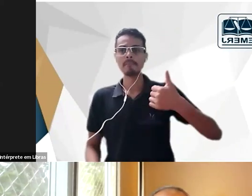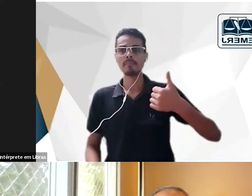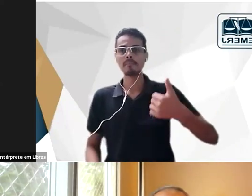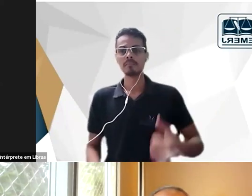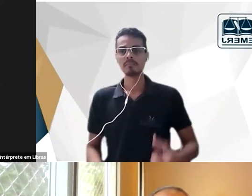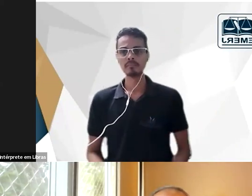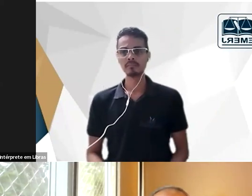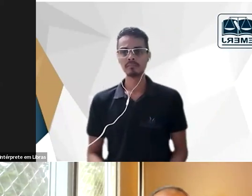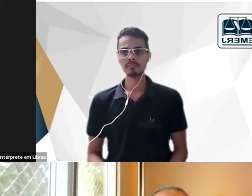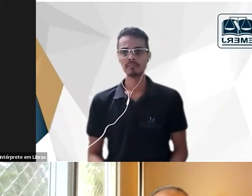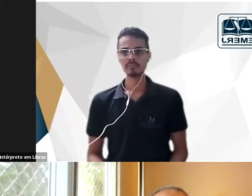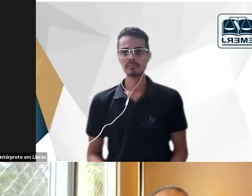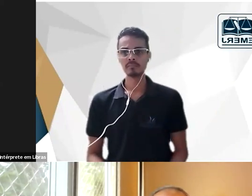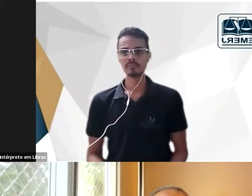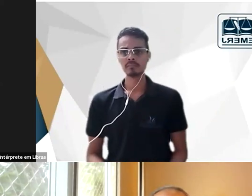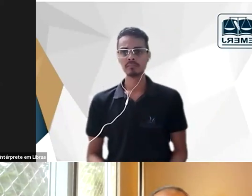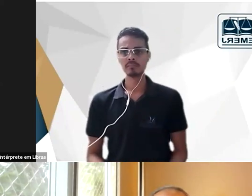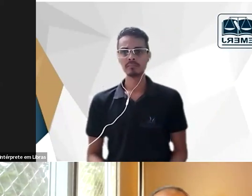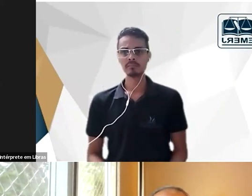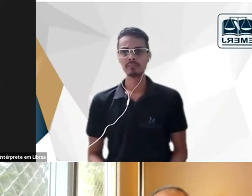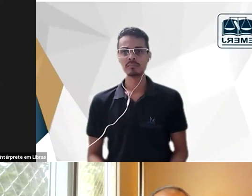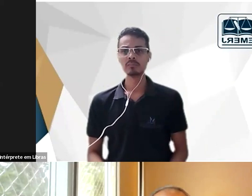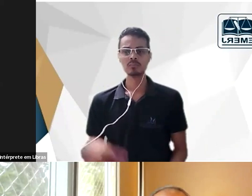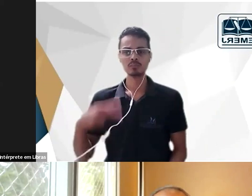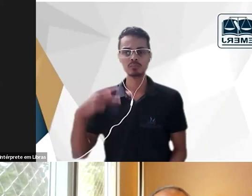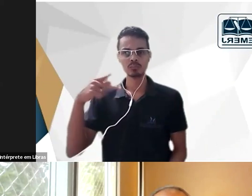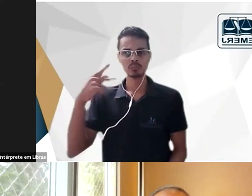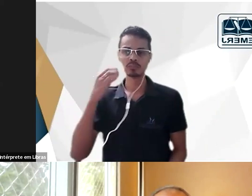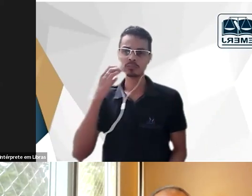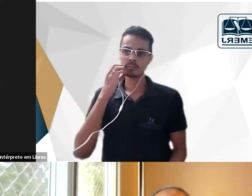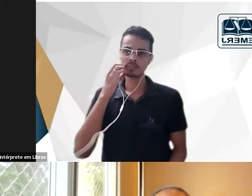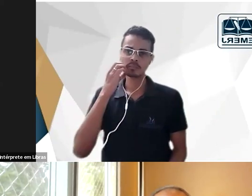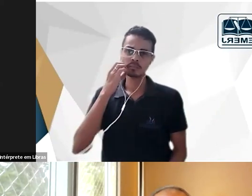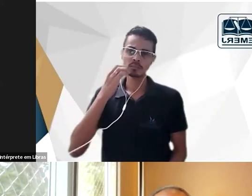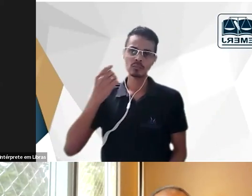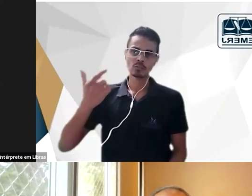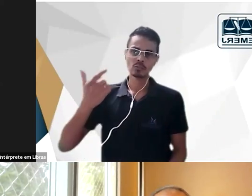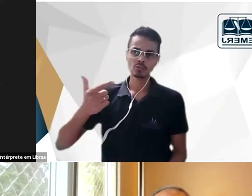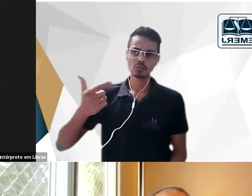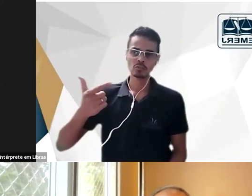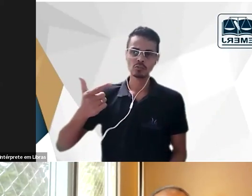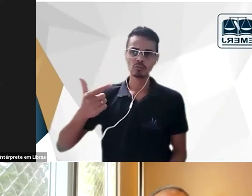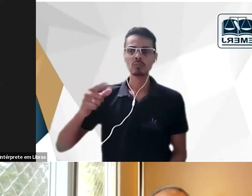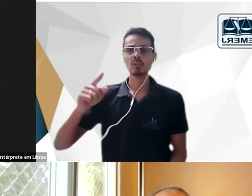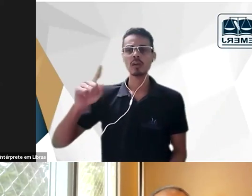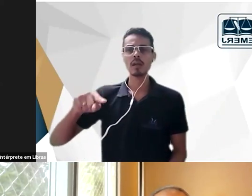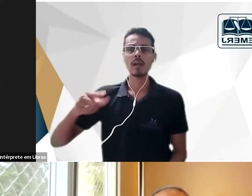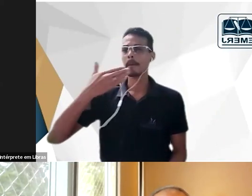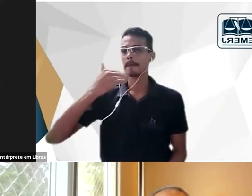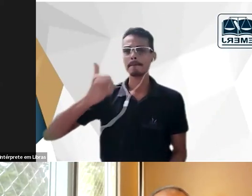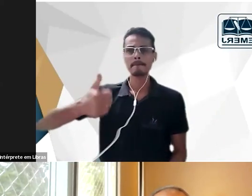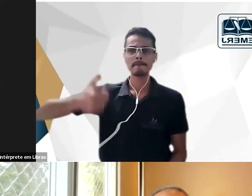ninguém pode dizer que dos políticos brasileiros que Dom Pedro II não seja o melhor de todos naquela época